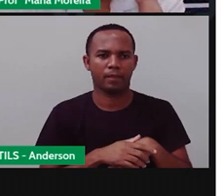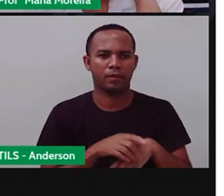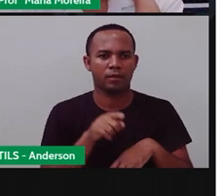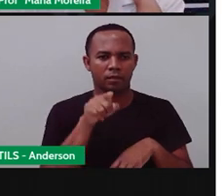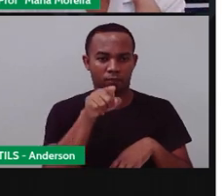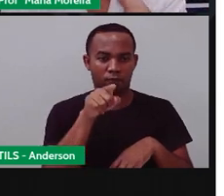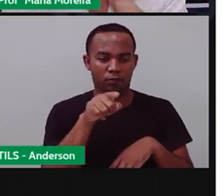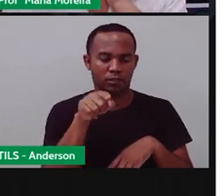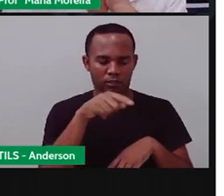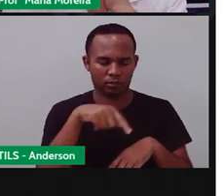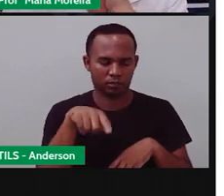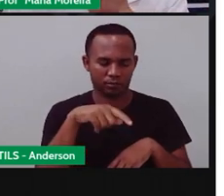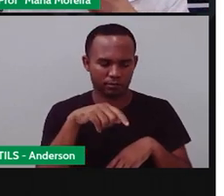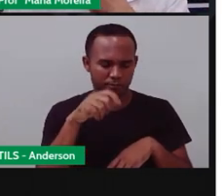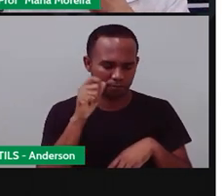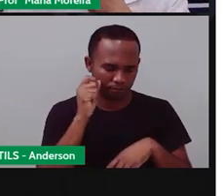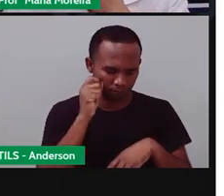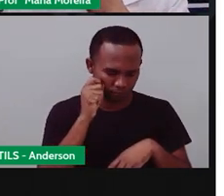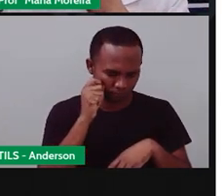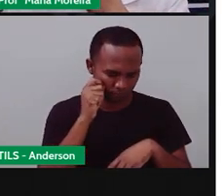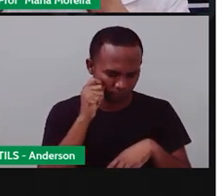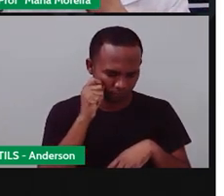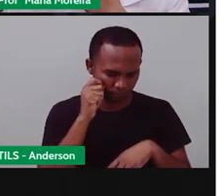olhinhos e começa a imaginar,